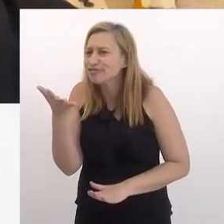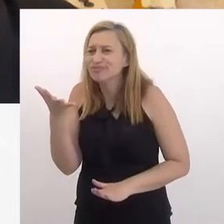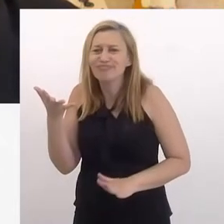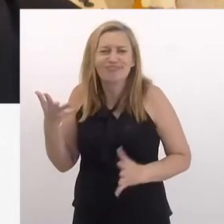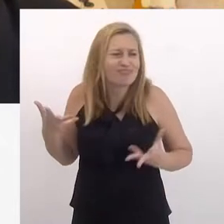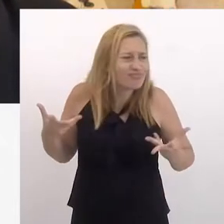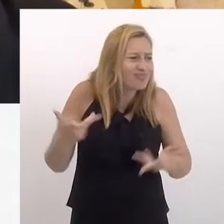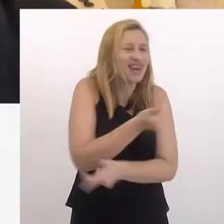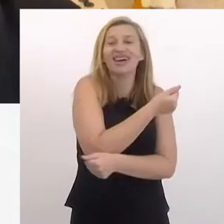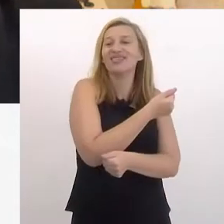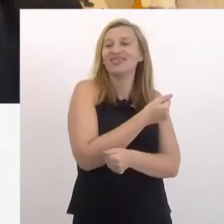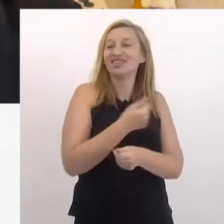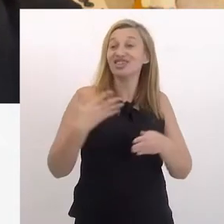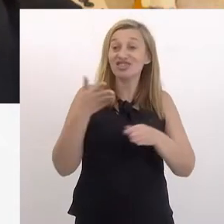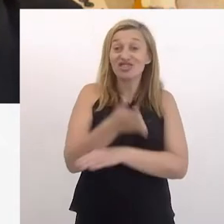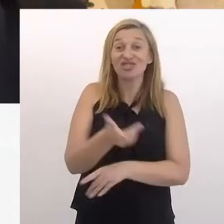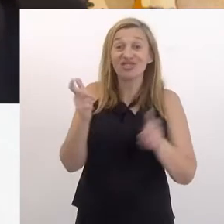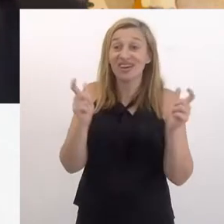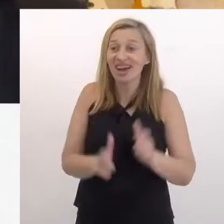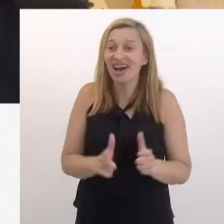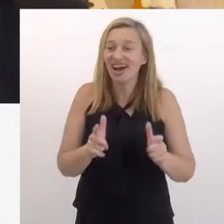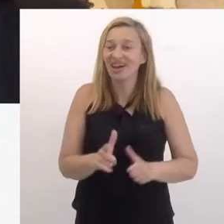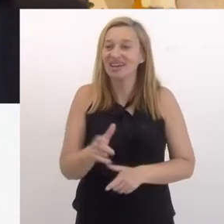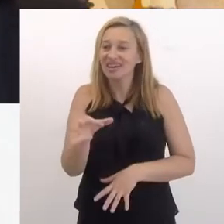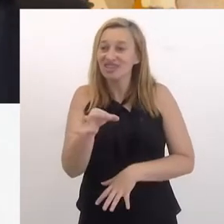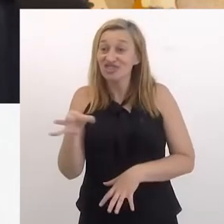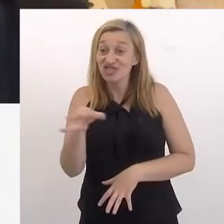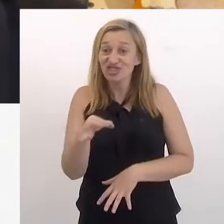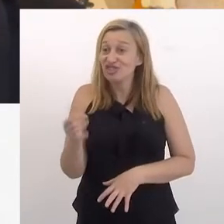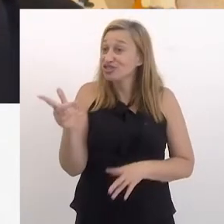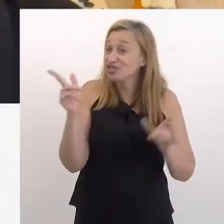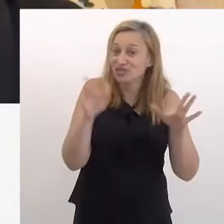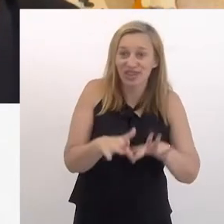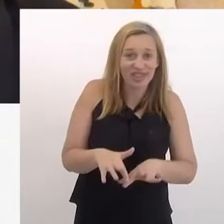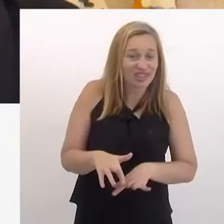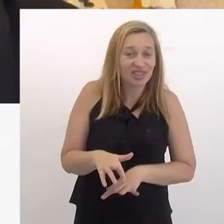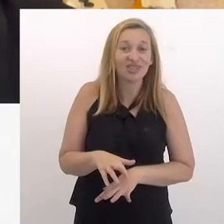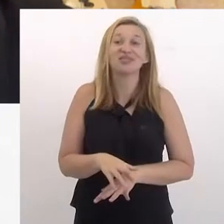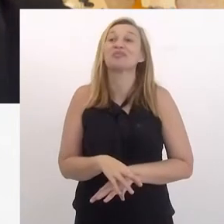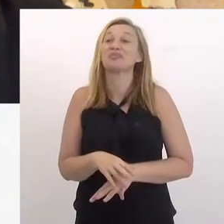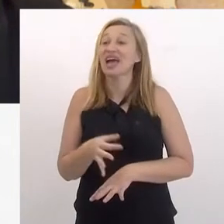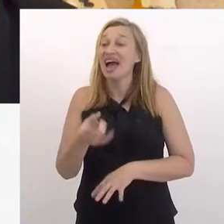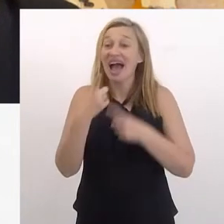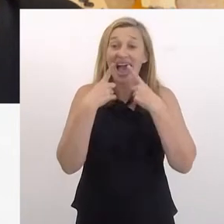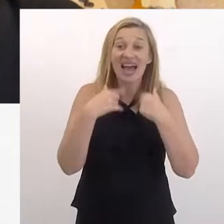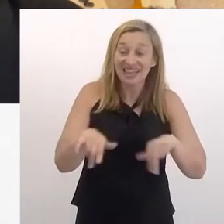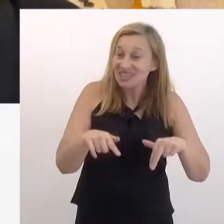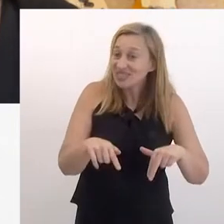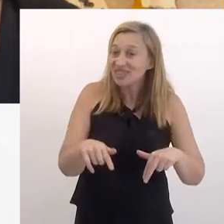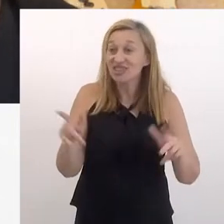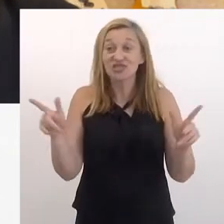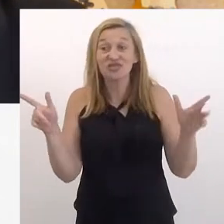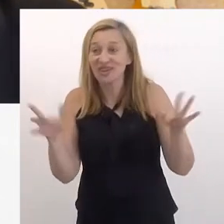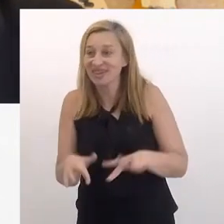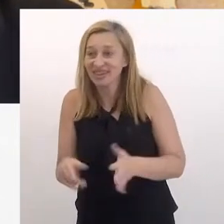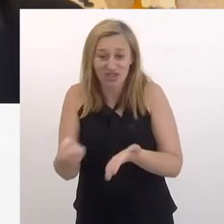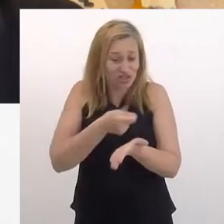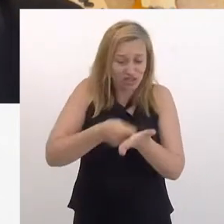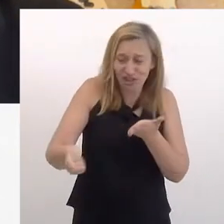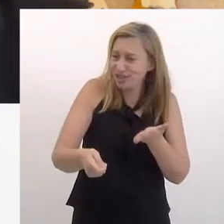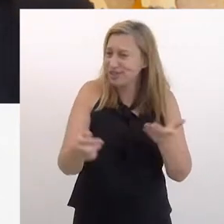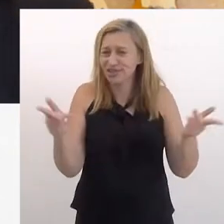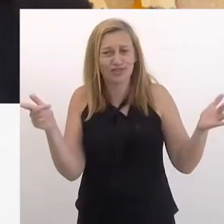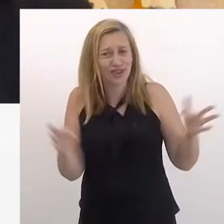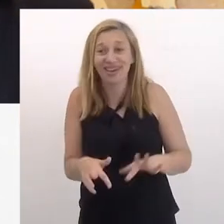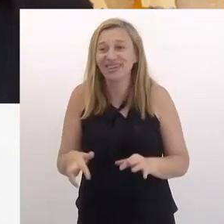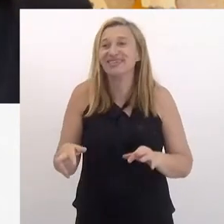viagem, assim, espetacular, porque a gente chegou num lugar que a moeda era diferente, eram rublos, a língua era totalmente diferente,